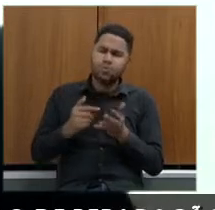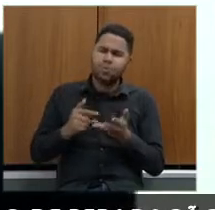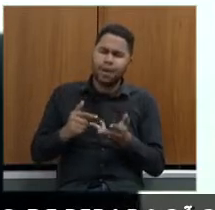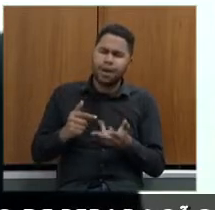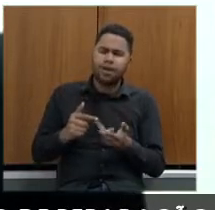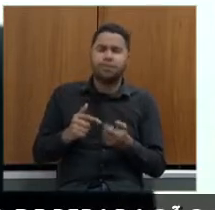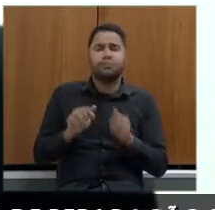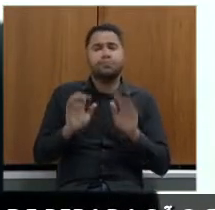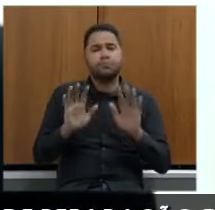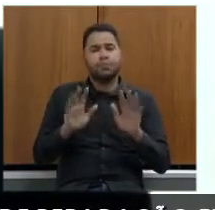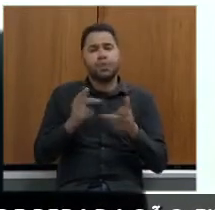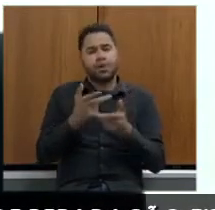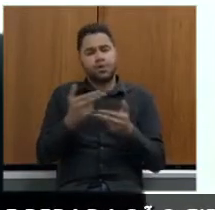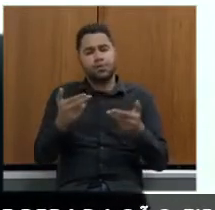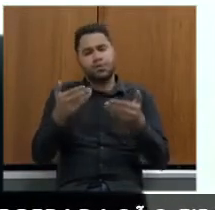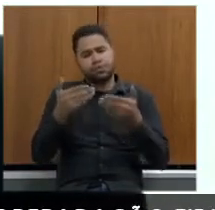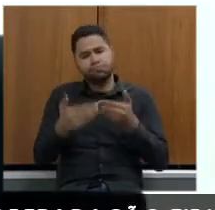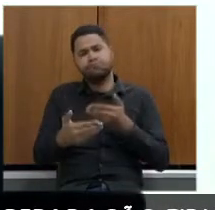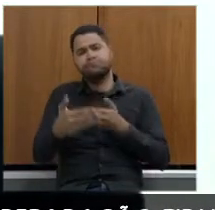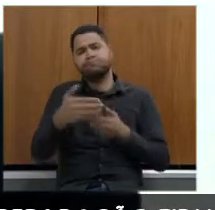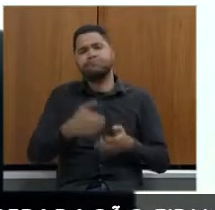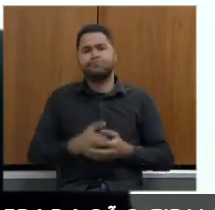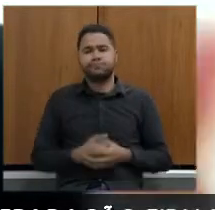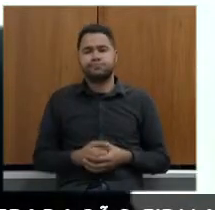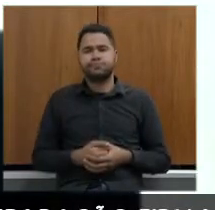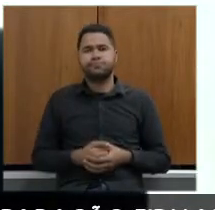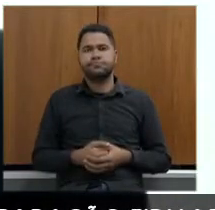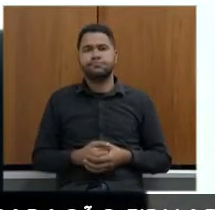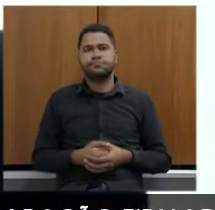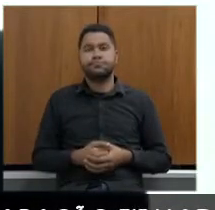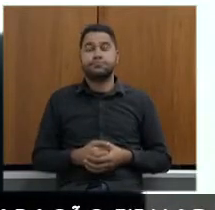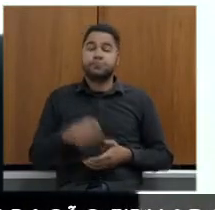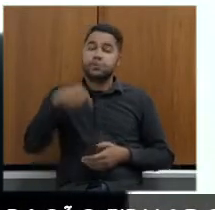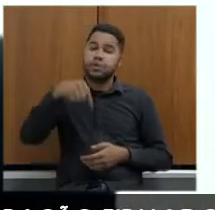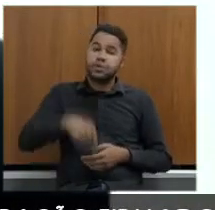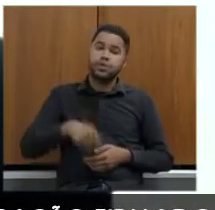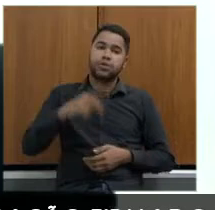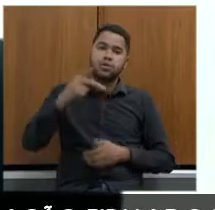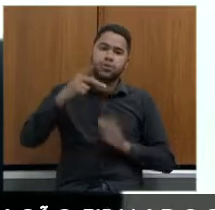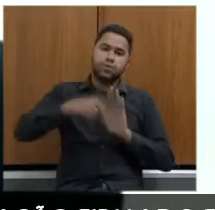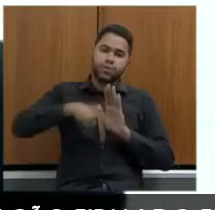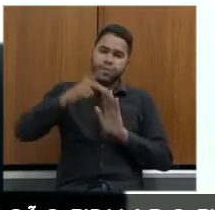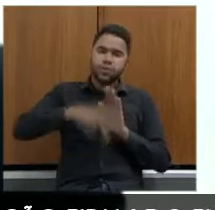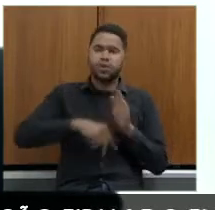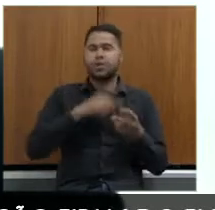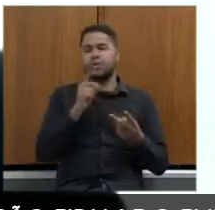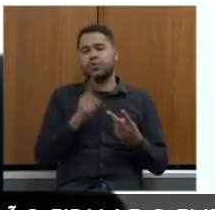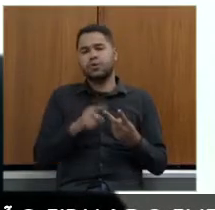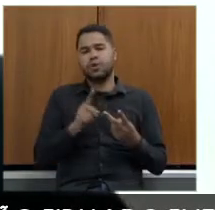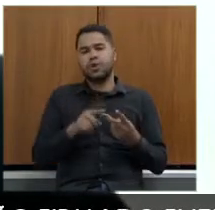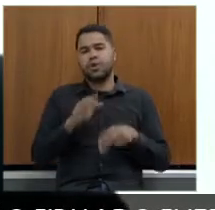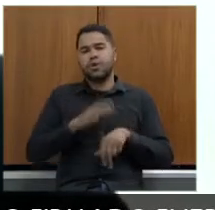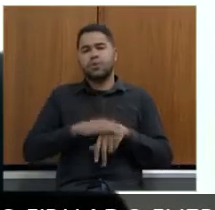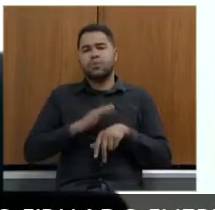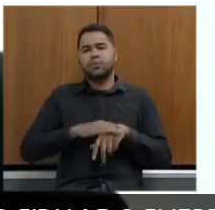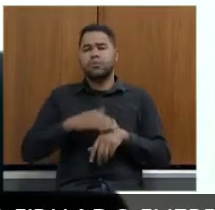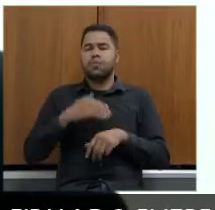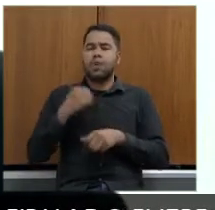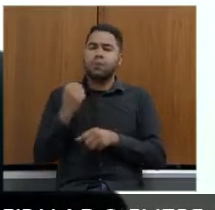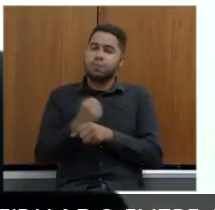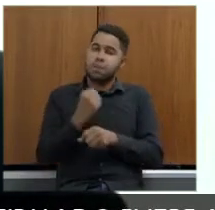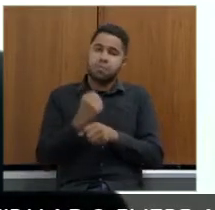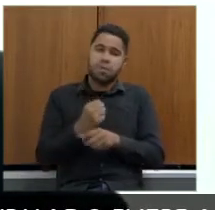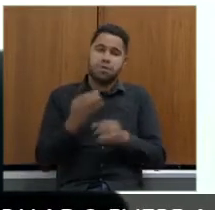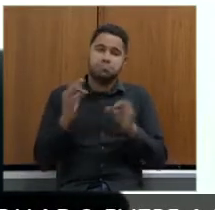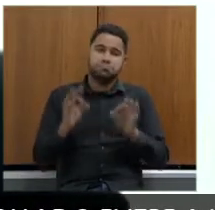mas as coisas estão acontecendo seja pelo projeto seja pela execução da obra efetivamente